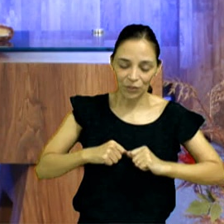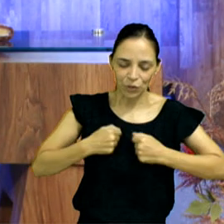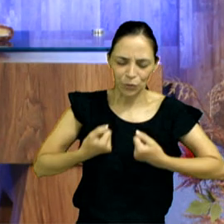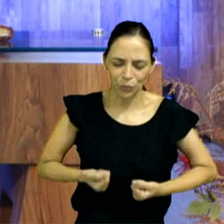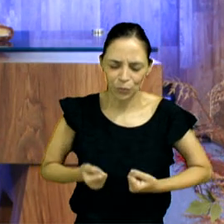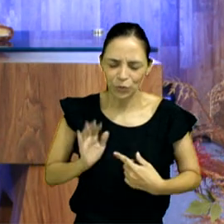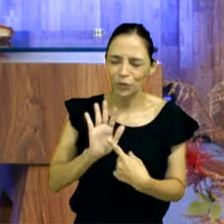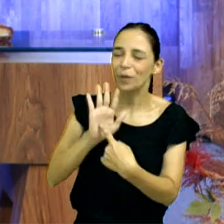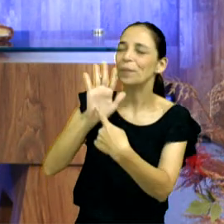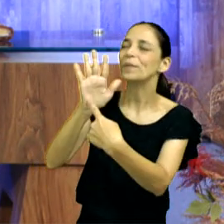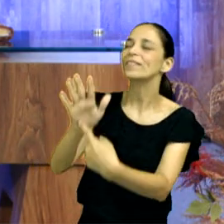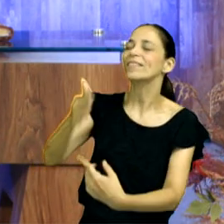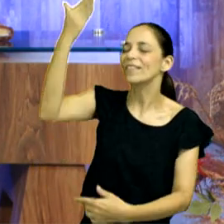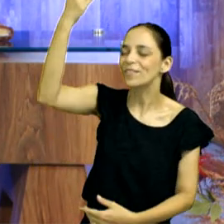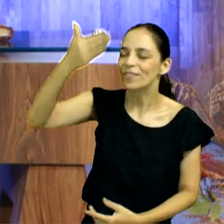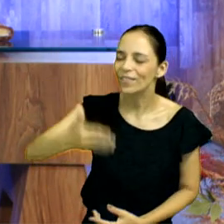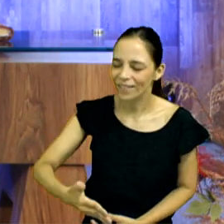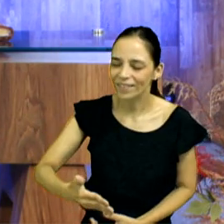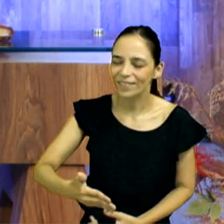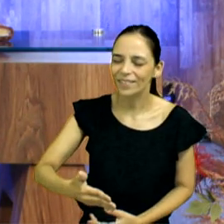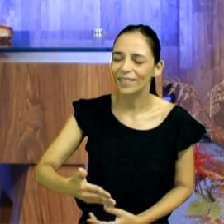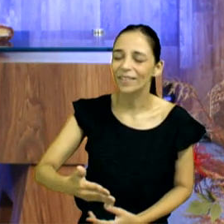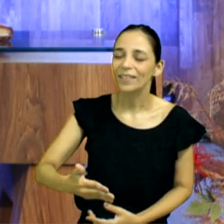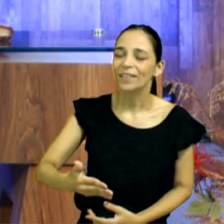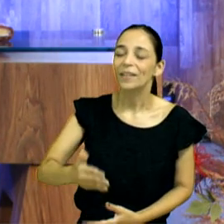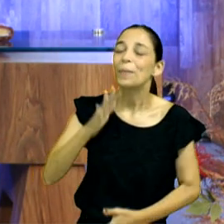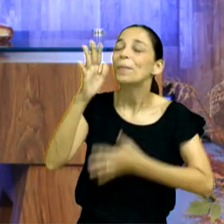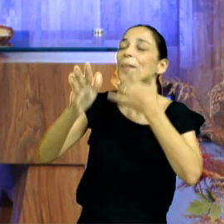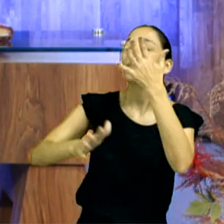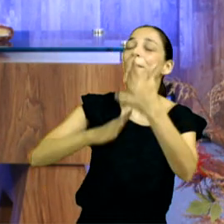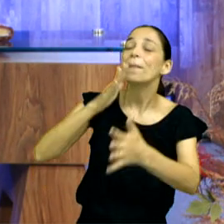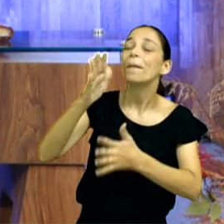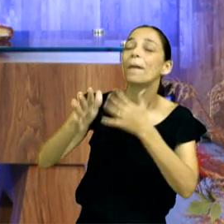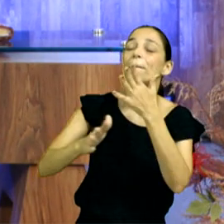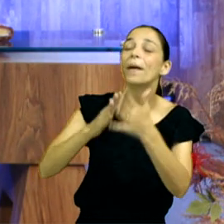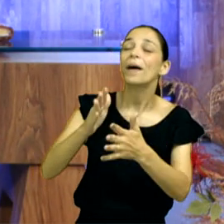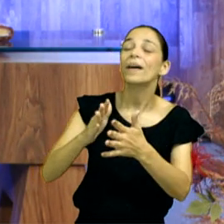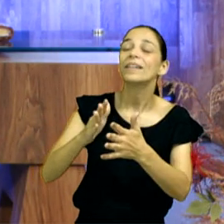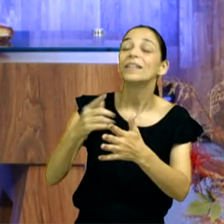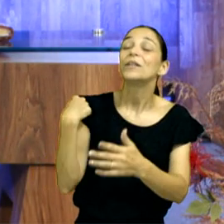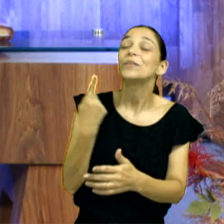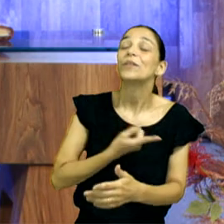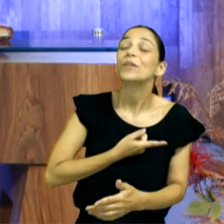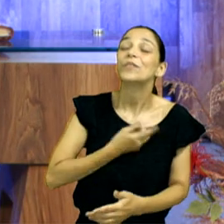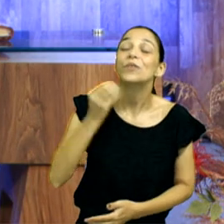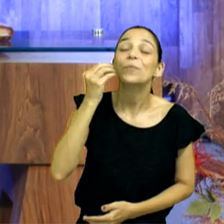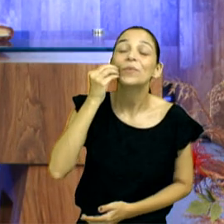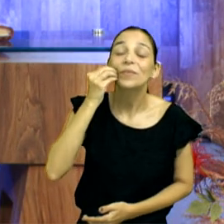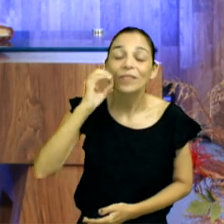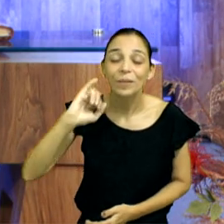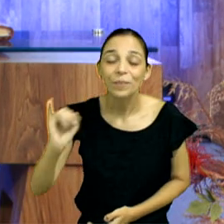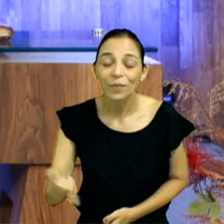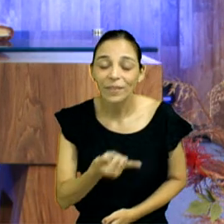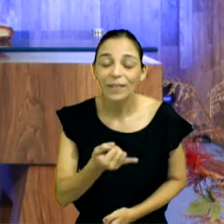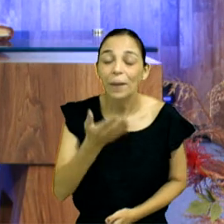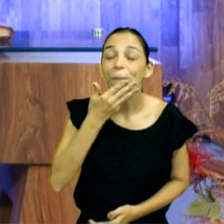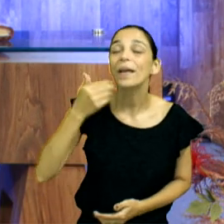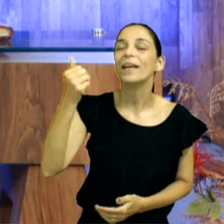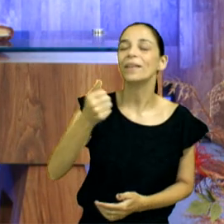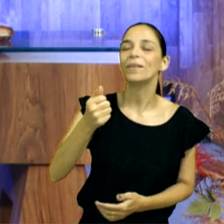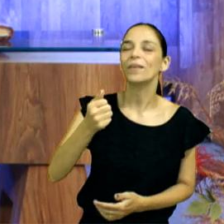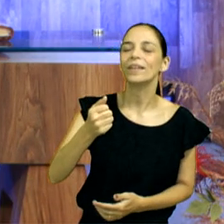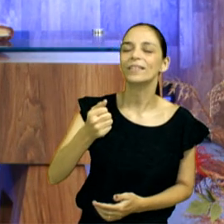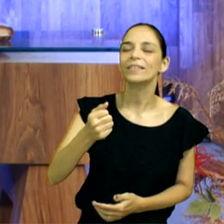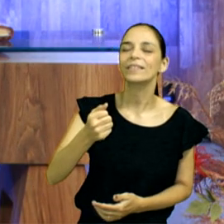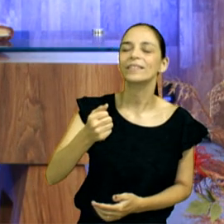para dizer, que nós queremos, Senhor, aproveitar, melhor, as oportunidades, que o Senhor tem nos dado,